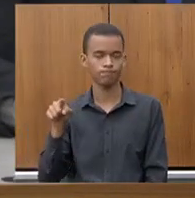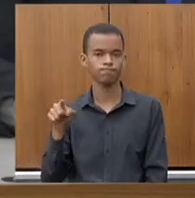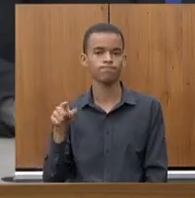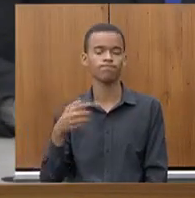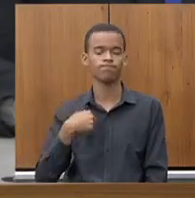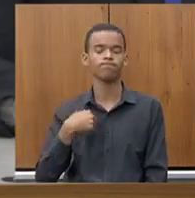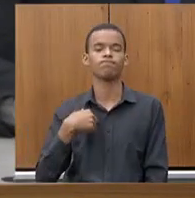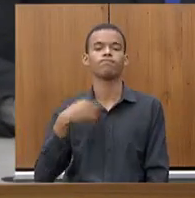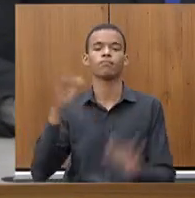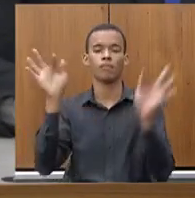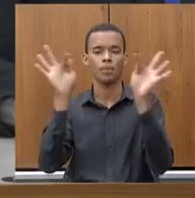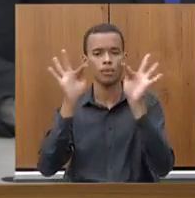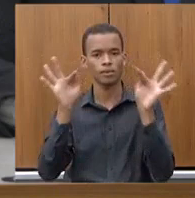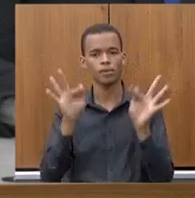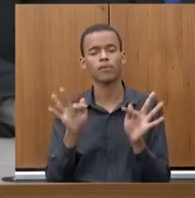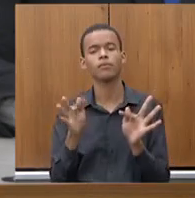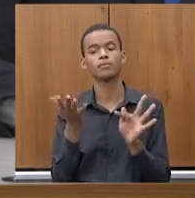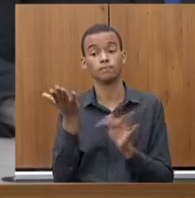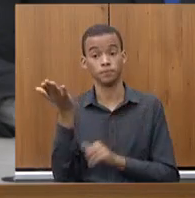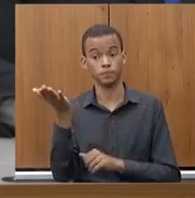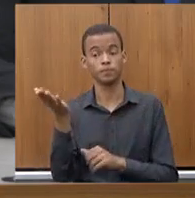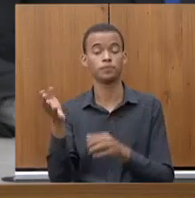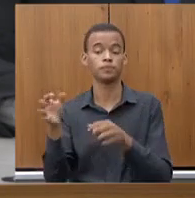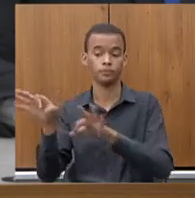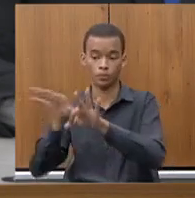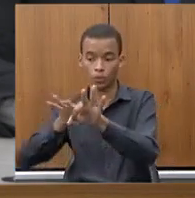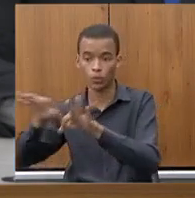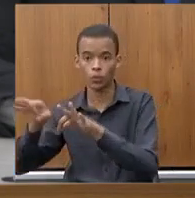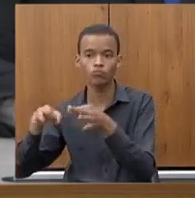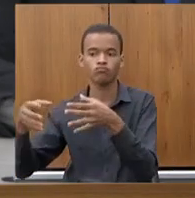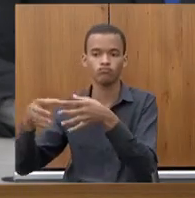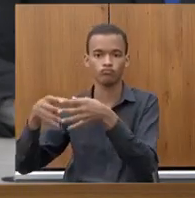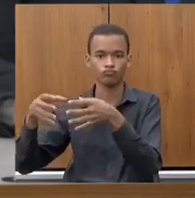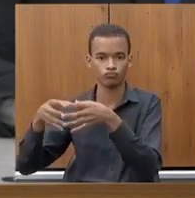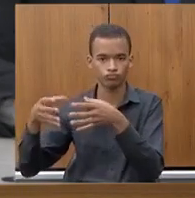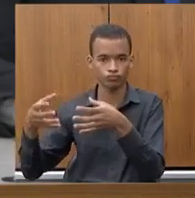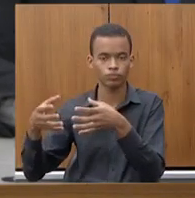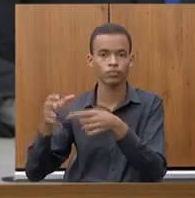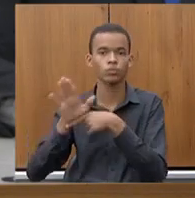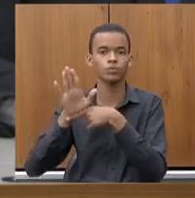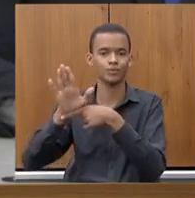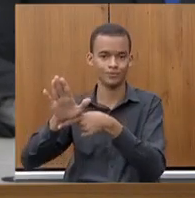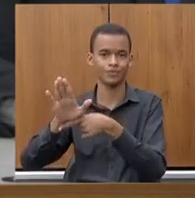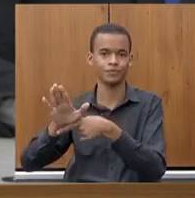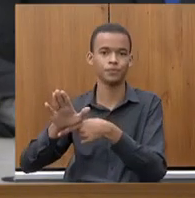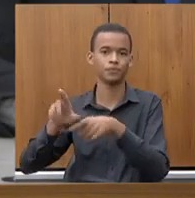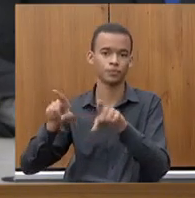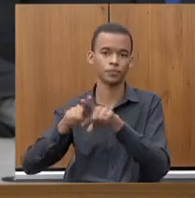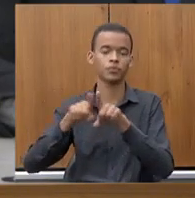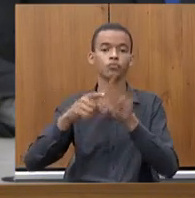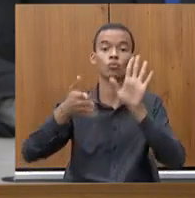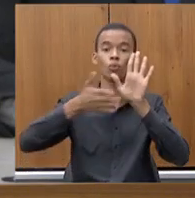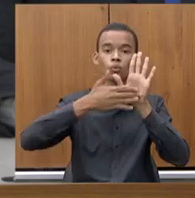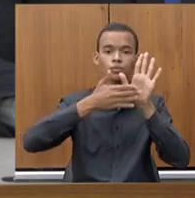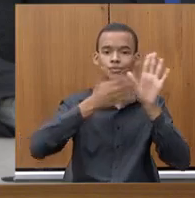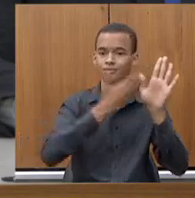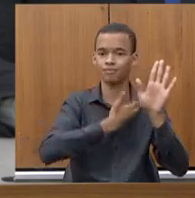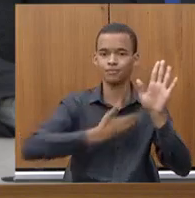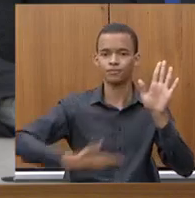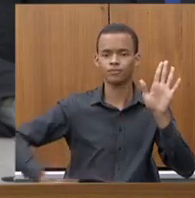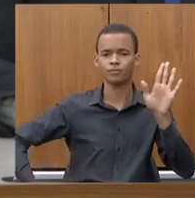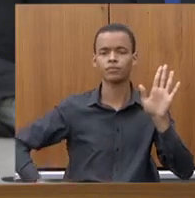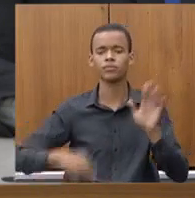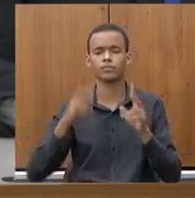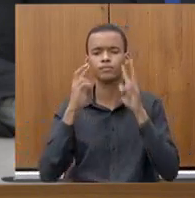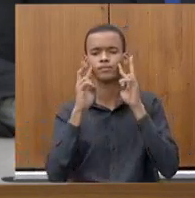em montar uma equipe e montar também uma proposta de governo, que tem sido vitoriosa, é só olhar pelos números, quando todos os gráficos são